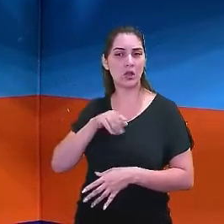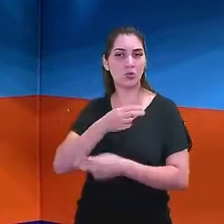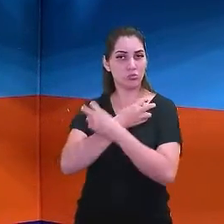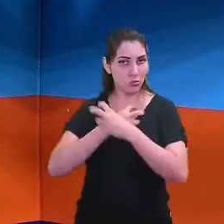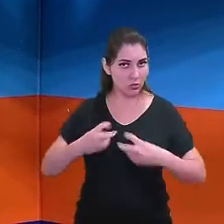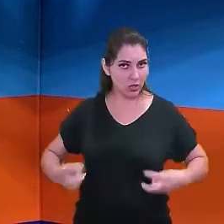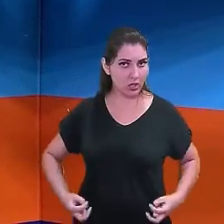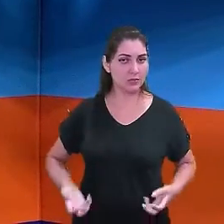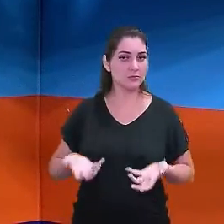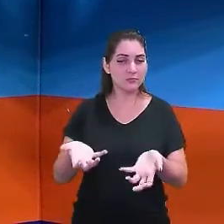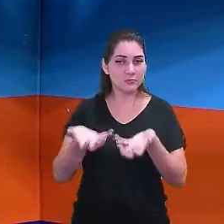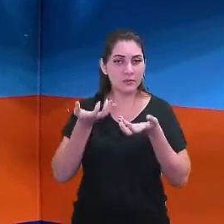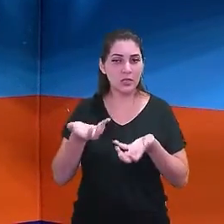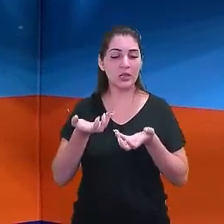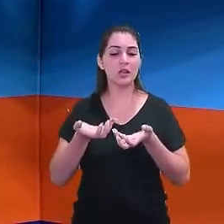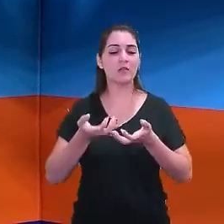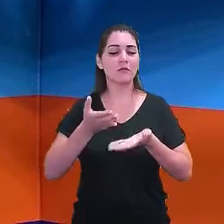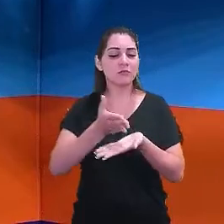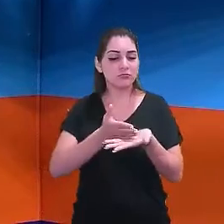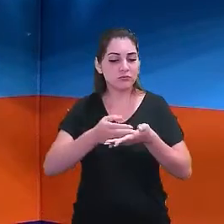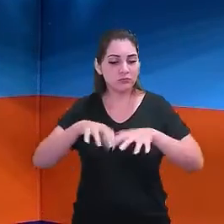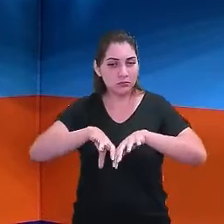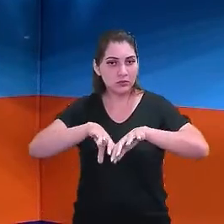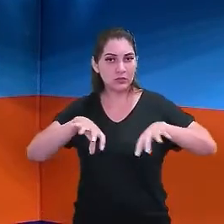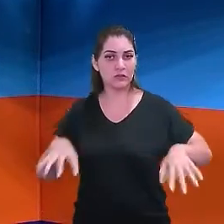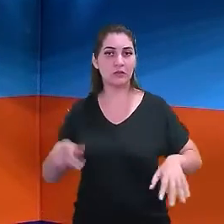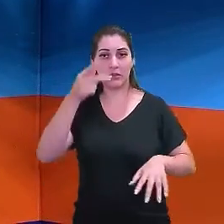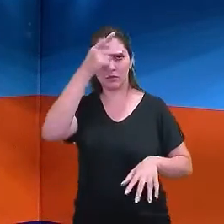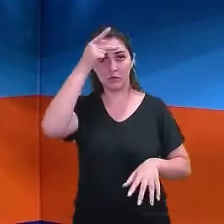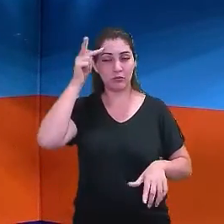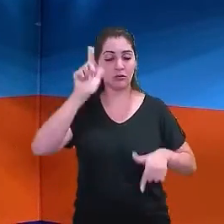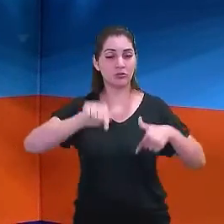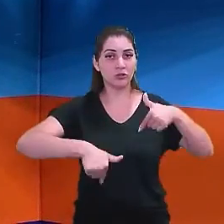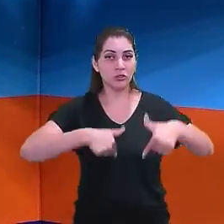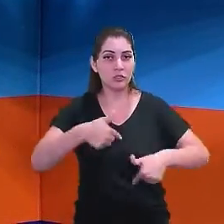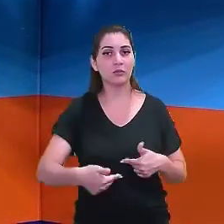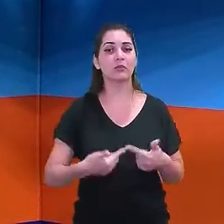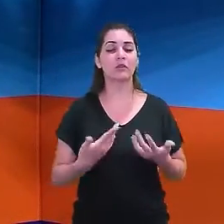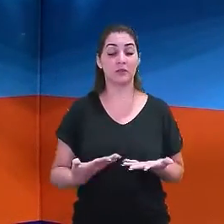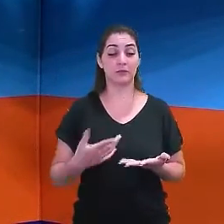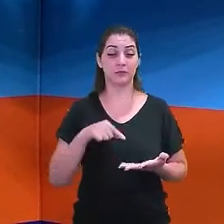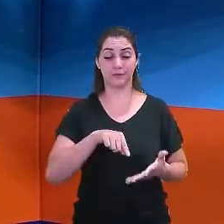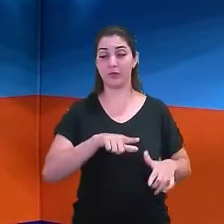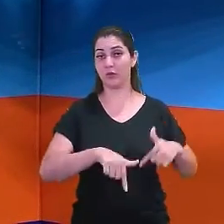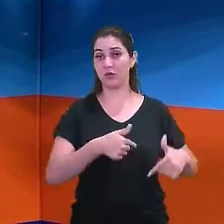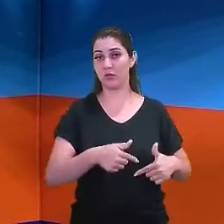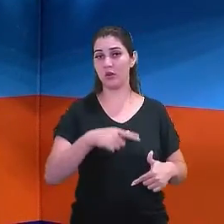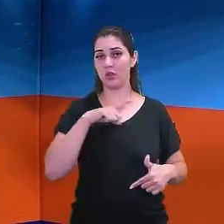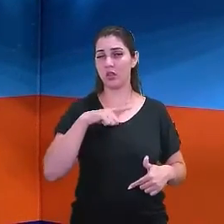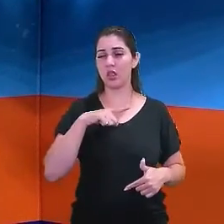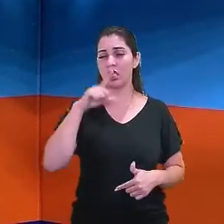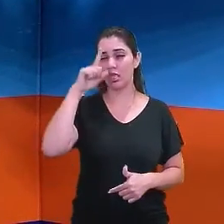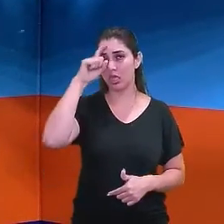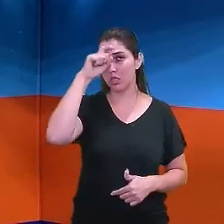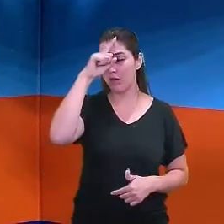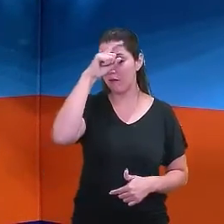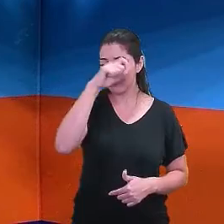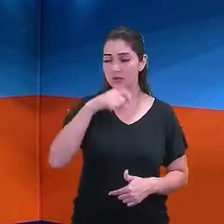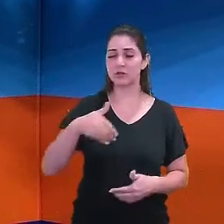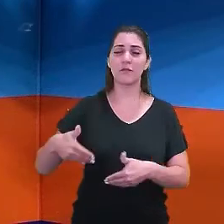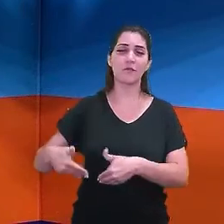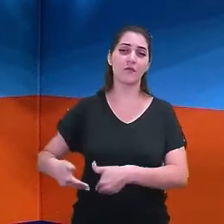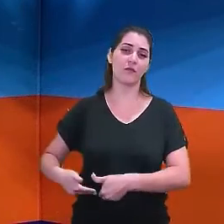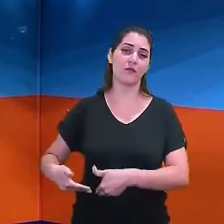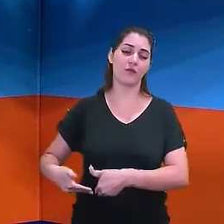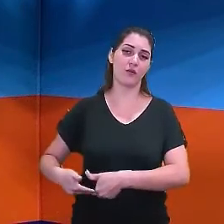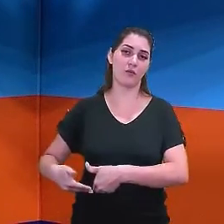desculpem, para os demais trabalhadores. Os trabalhadores, naquela época, passavam por uma situação muito dificultosa, uma situação de miséria, a bem dizer.